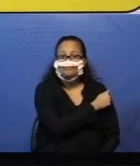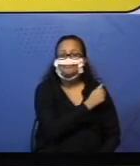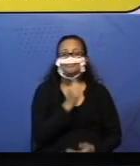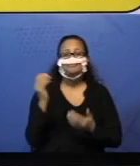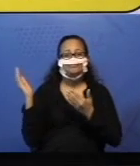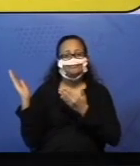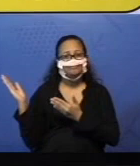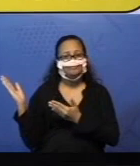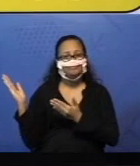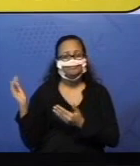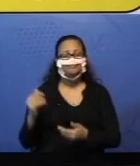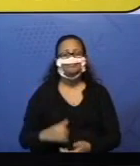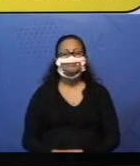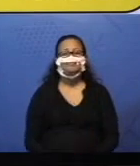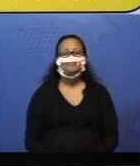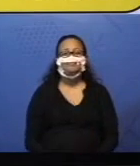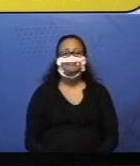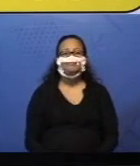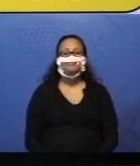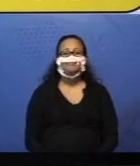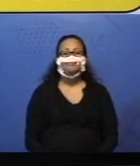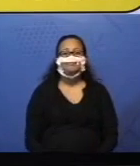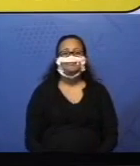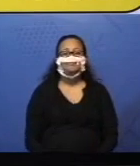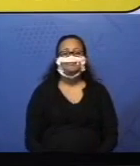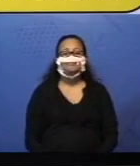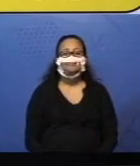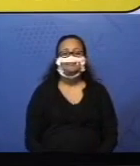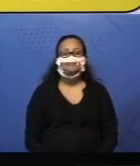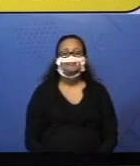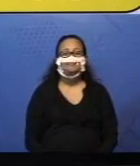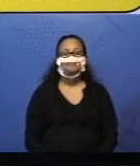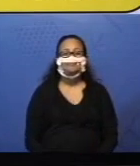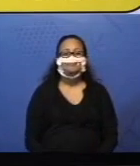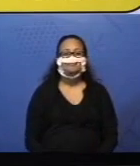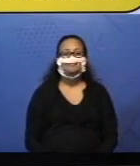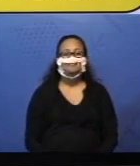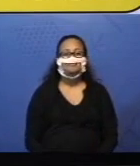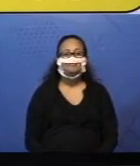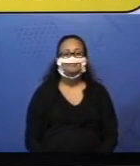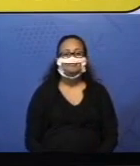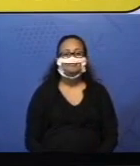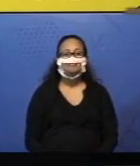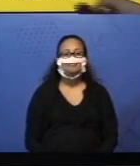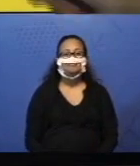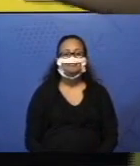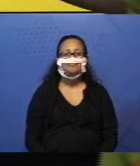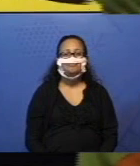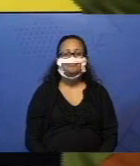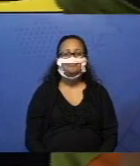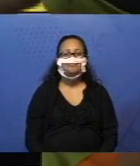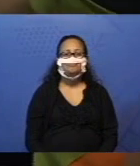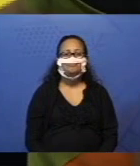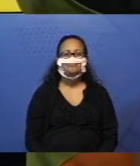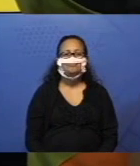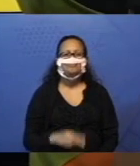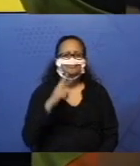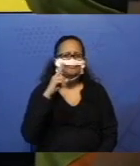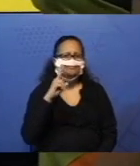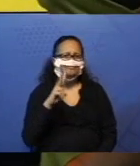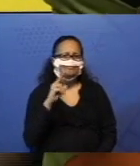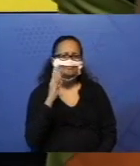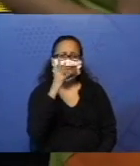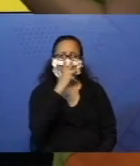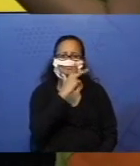Gabriele Moraes, do segundo ano A, da professora Débora, da escola Dorotóvio do Nascimento. Olha que gracinha,